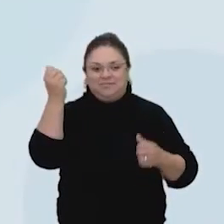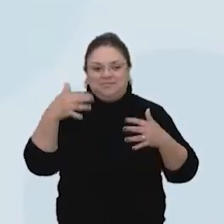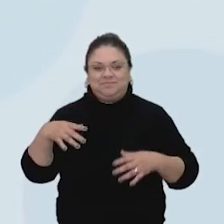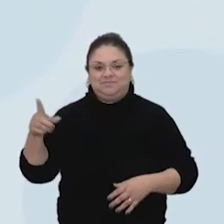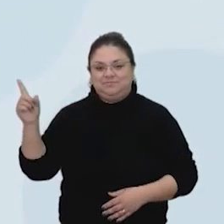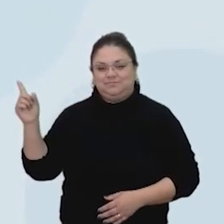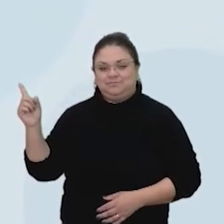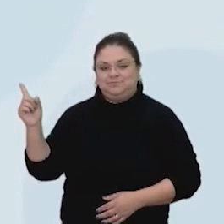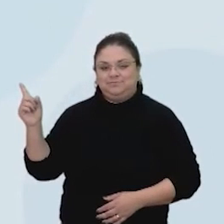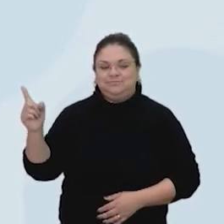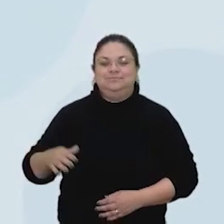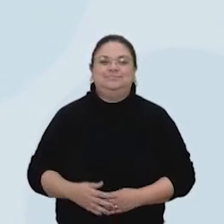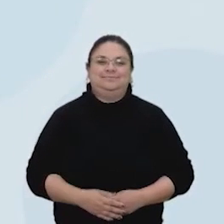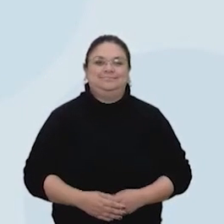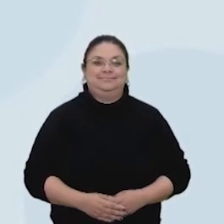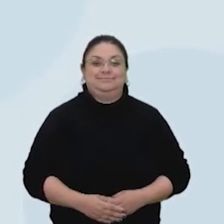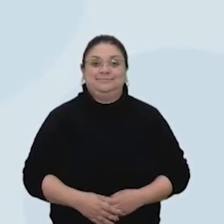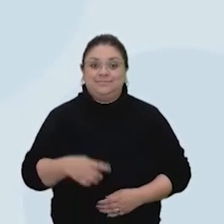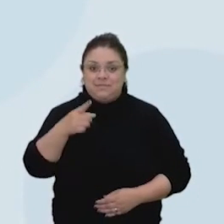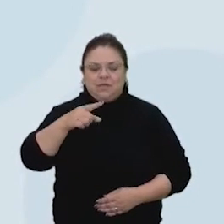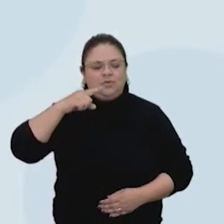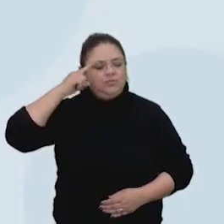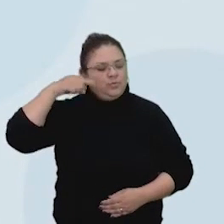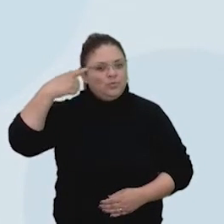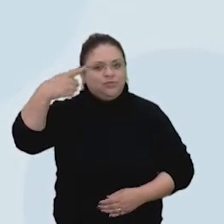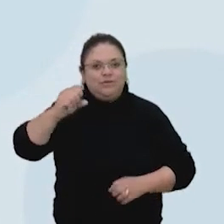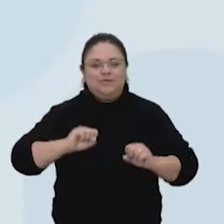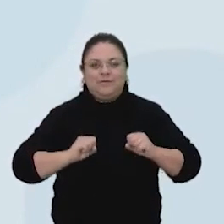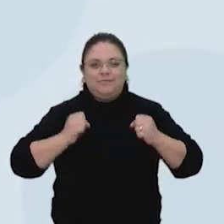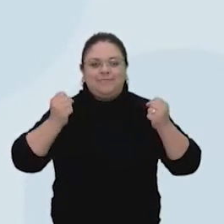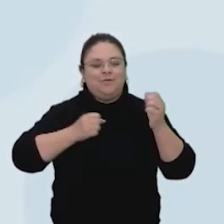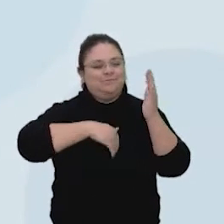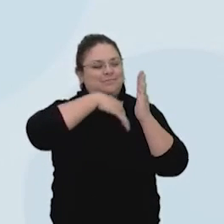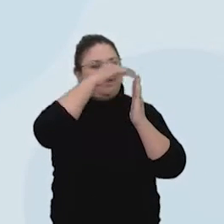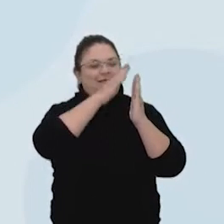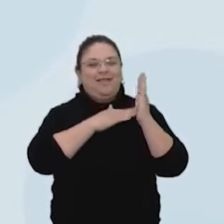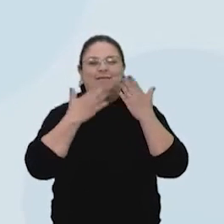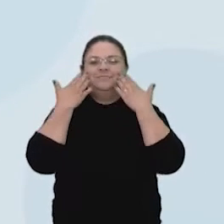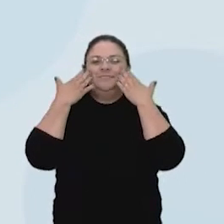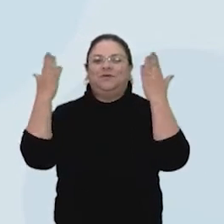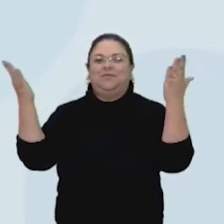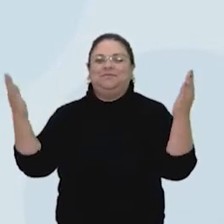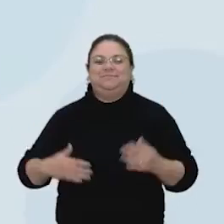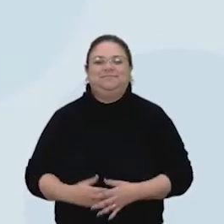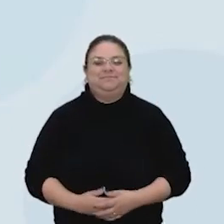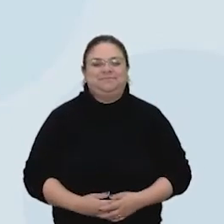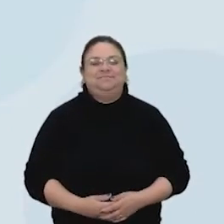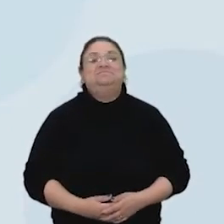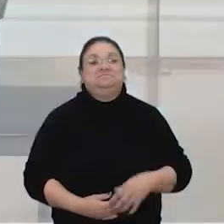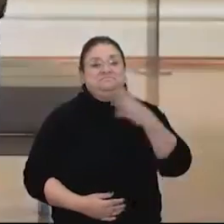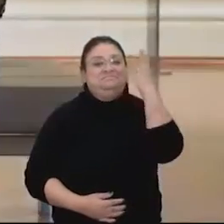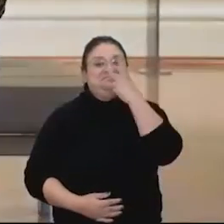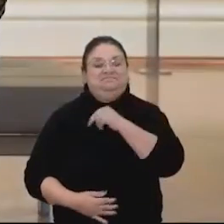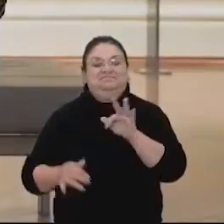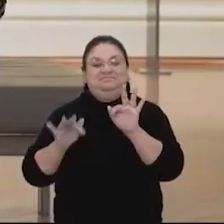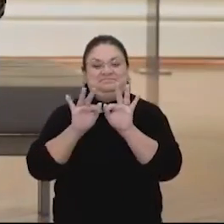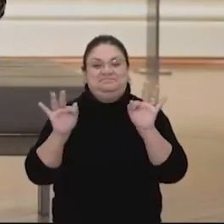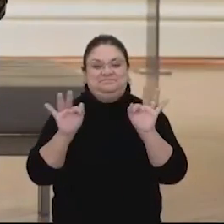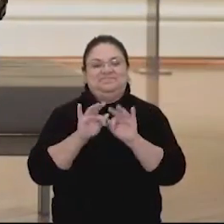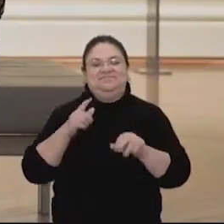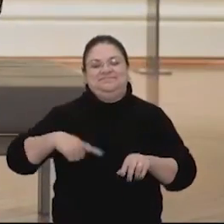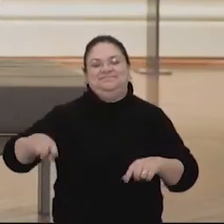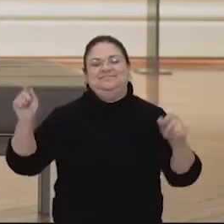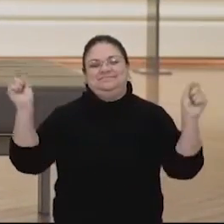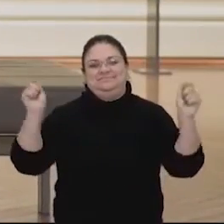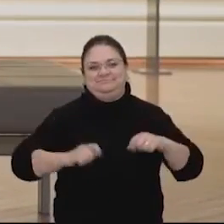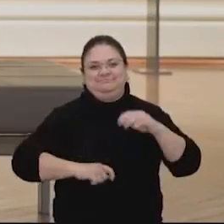Faça de todos os seus dias uma obra de arte. E aí? Que belice, hein, Pro? Se a gente pudesse, a gente pode, na verdade,